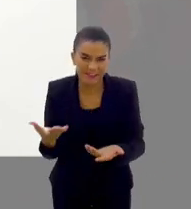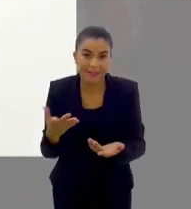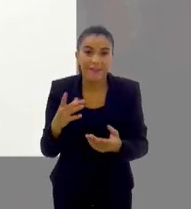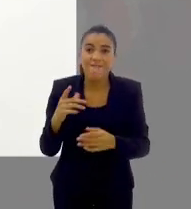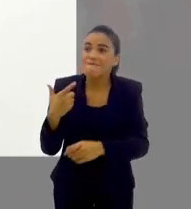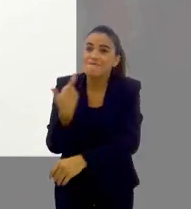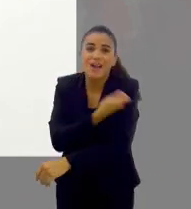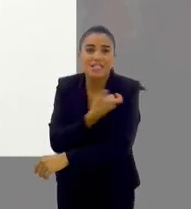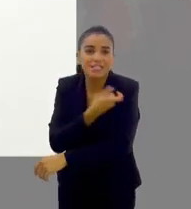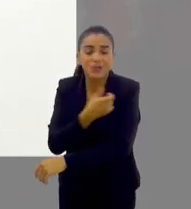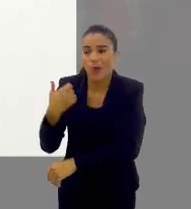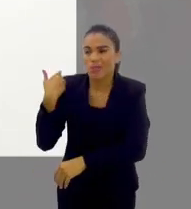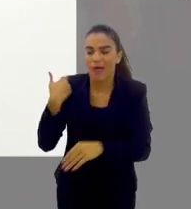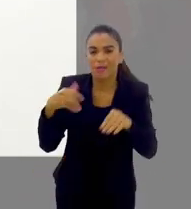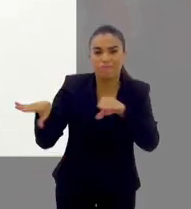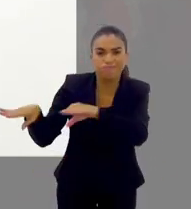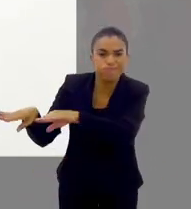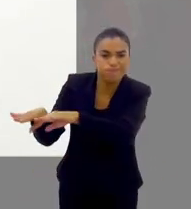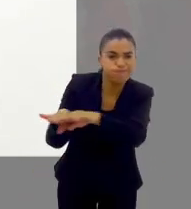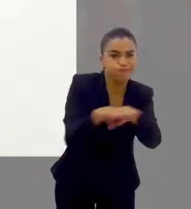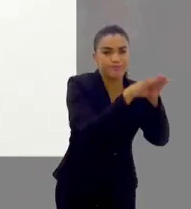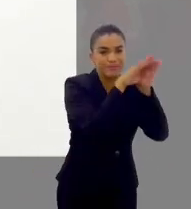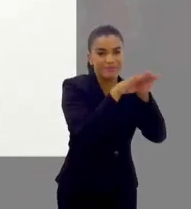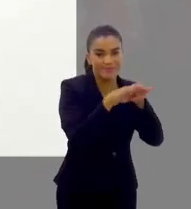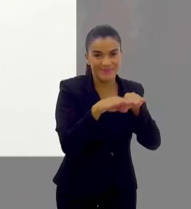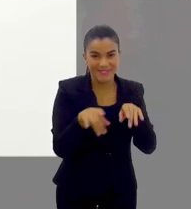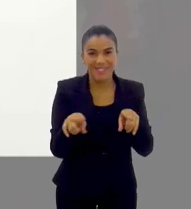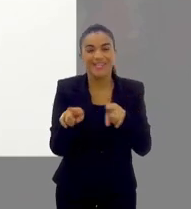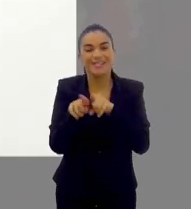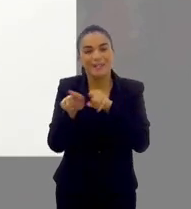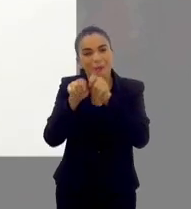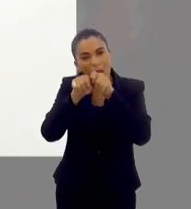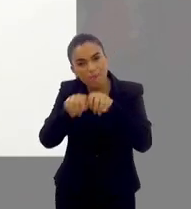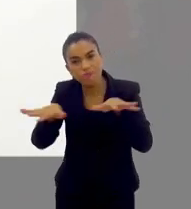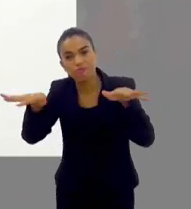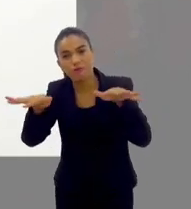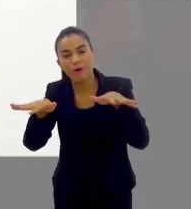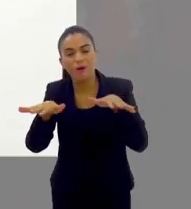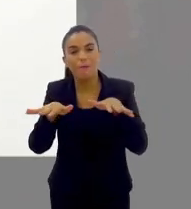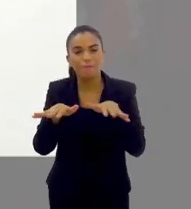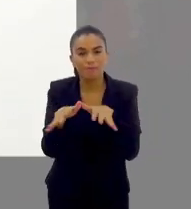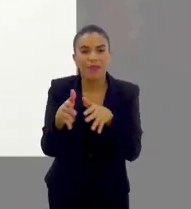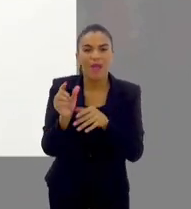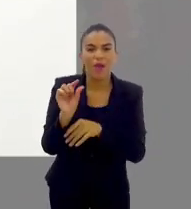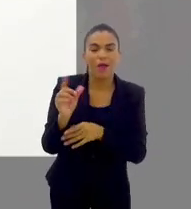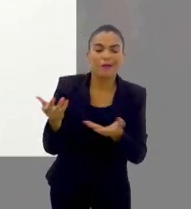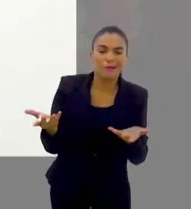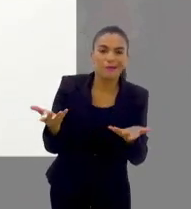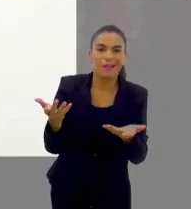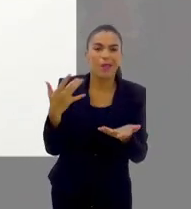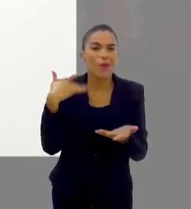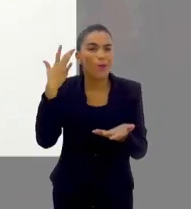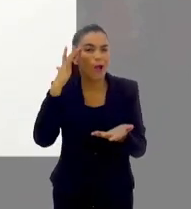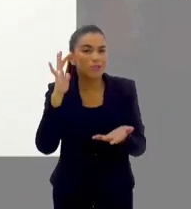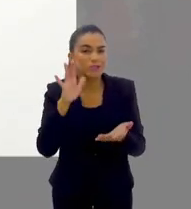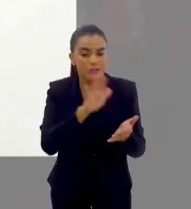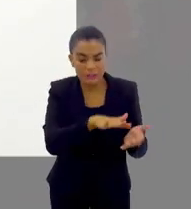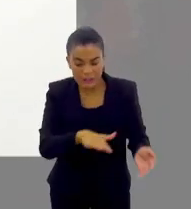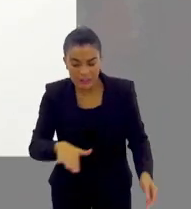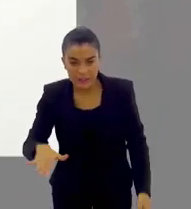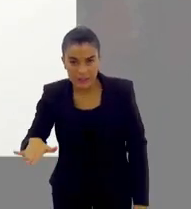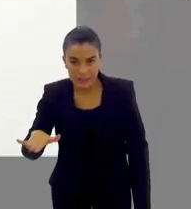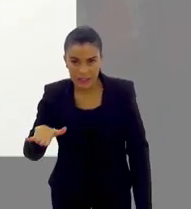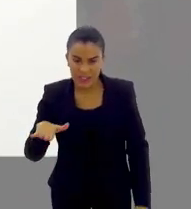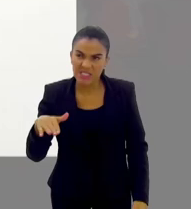podendo vacinar todo mundo dentro da faixa etária, né? Parece também que ela expandiu um pouco, agora ela pode,